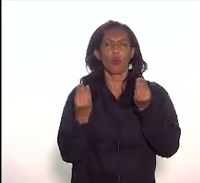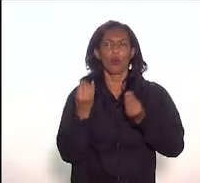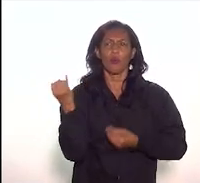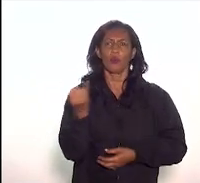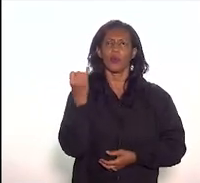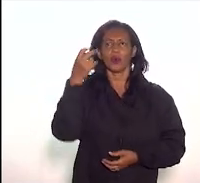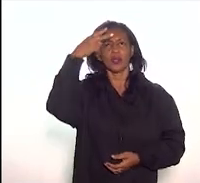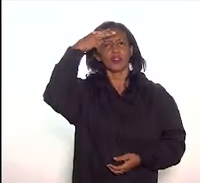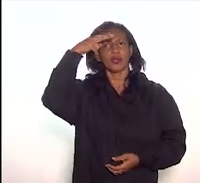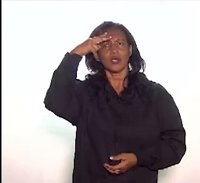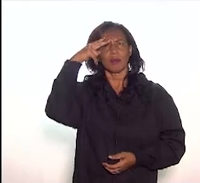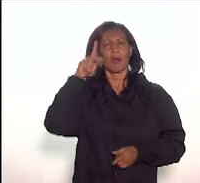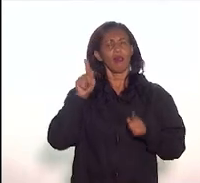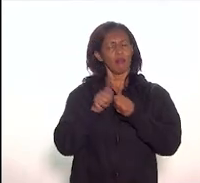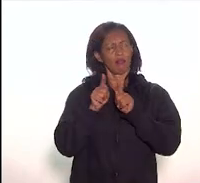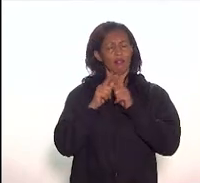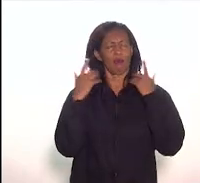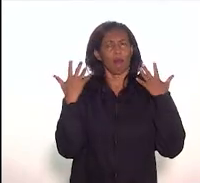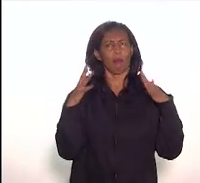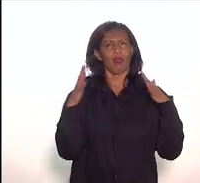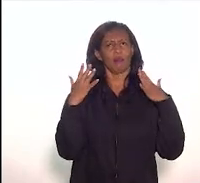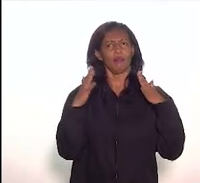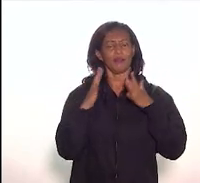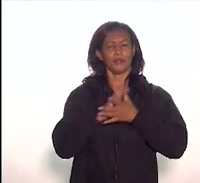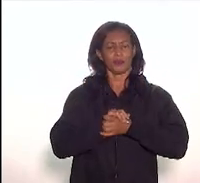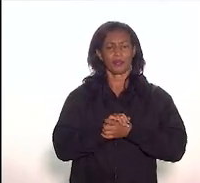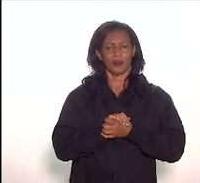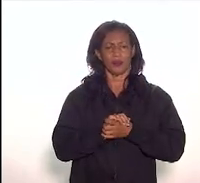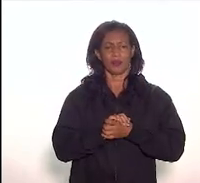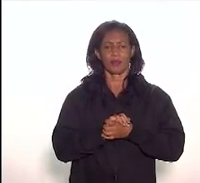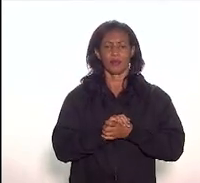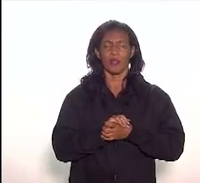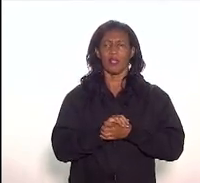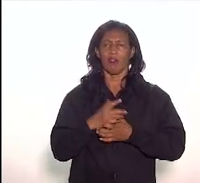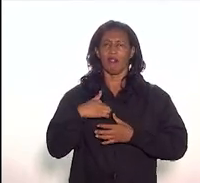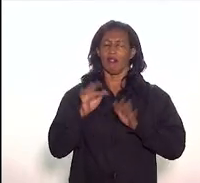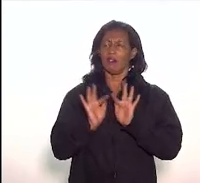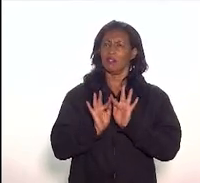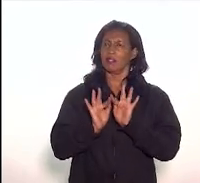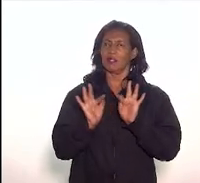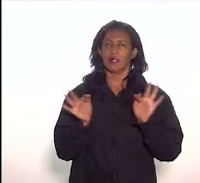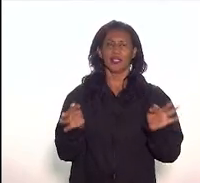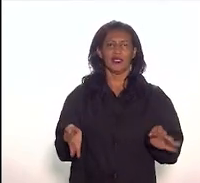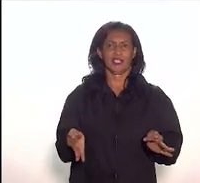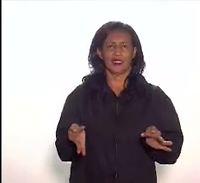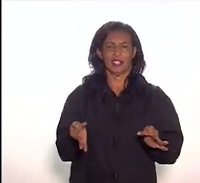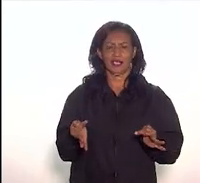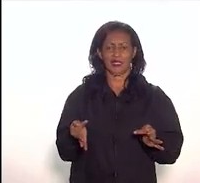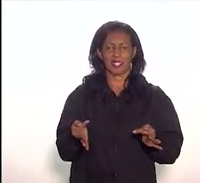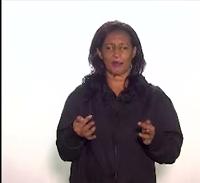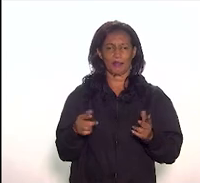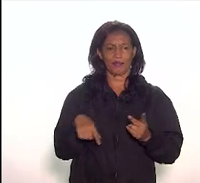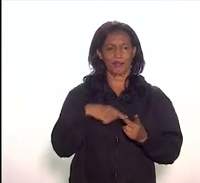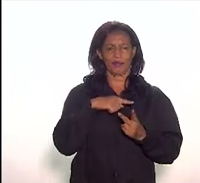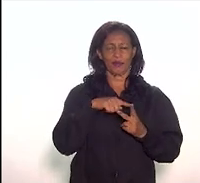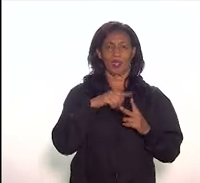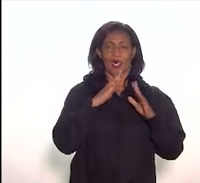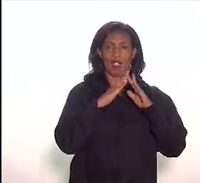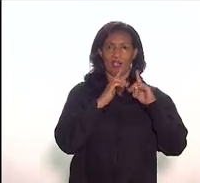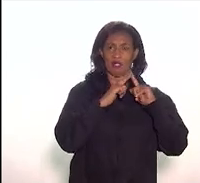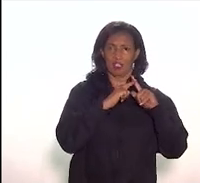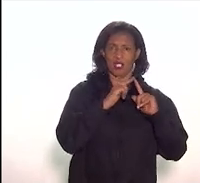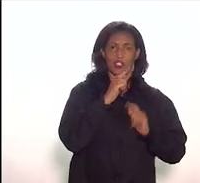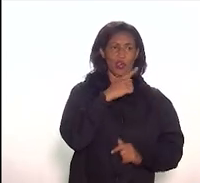eu gostaria também de parabenizar de forma muito singela uma relação estreita entre a Igreja